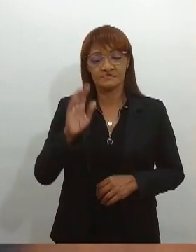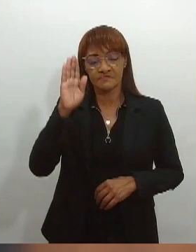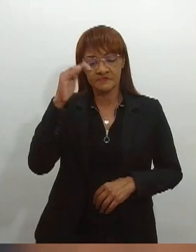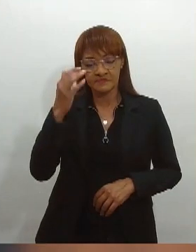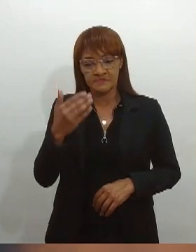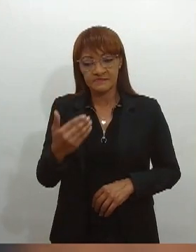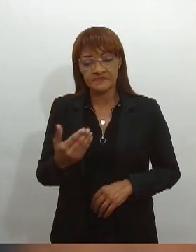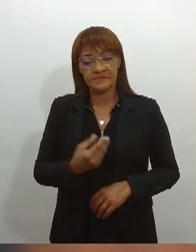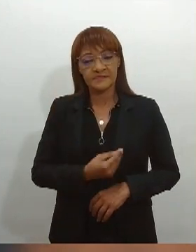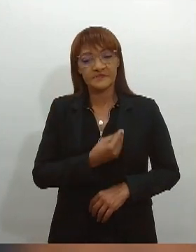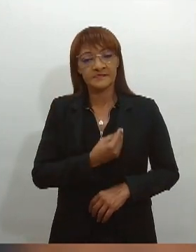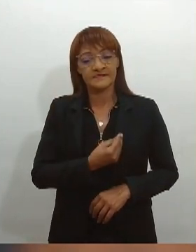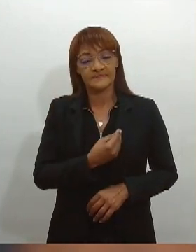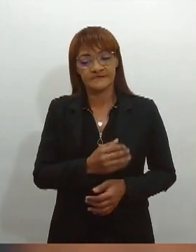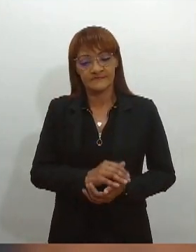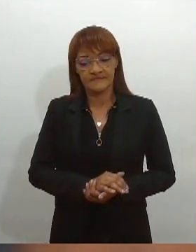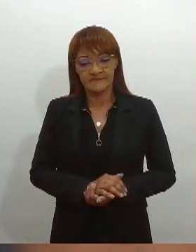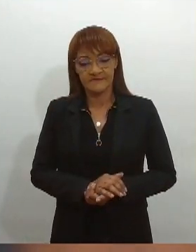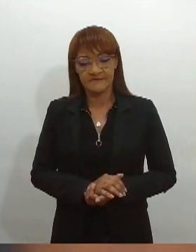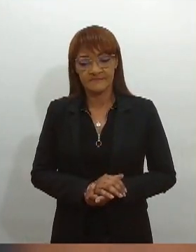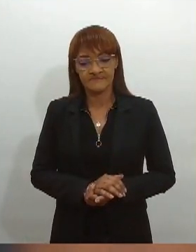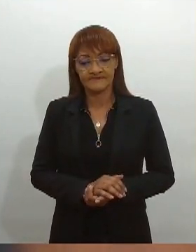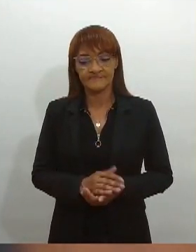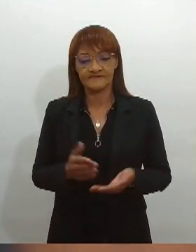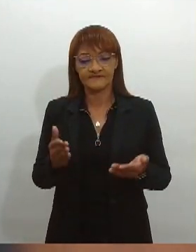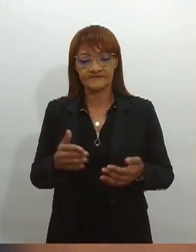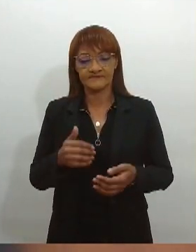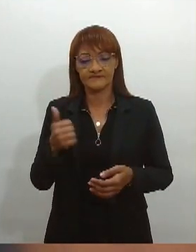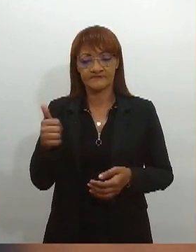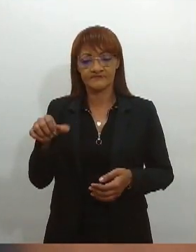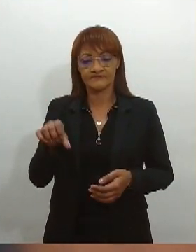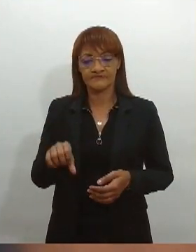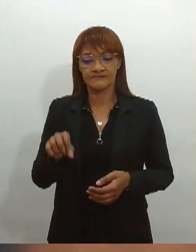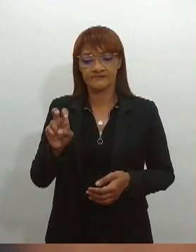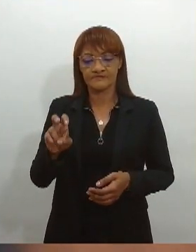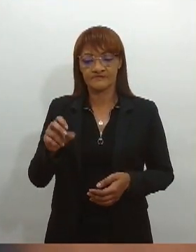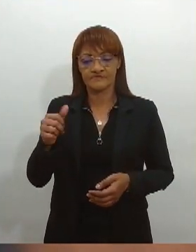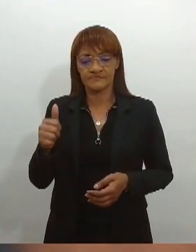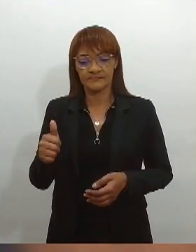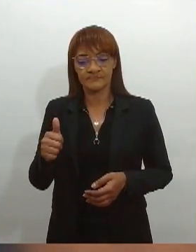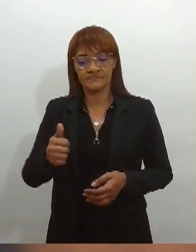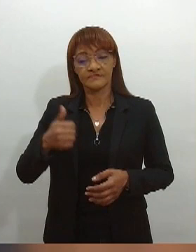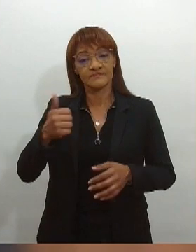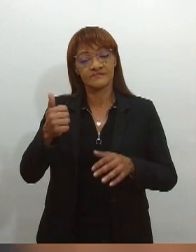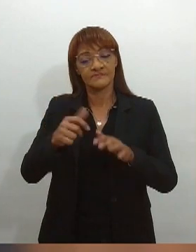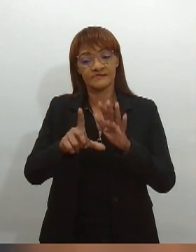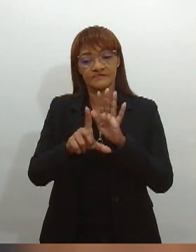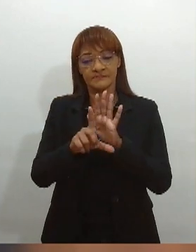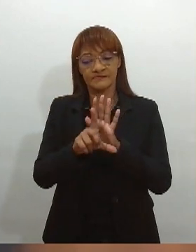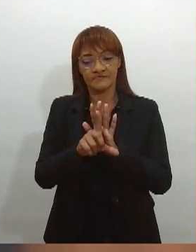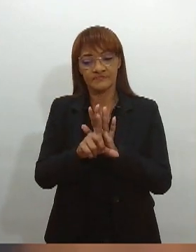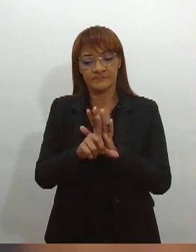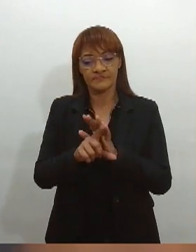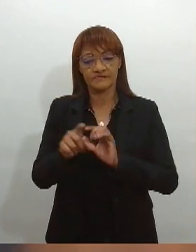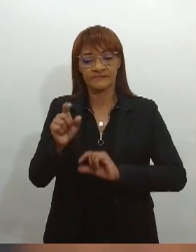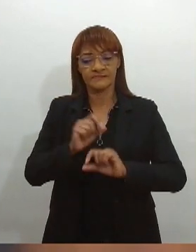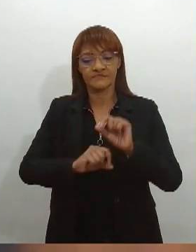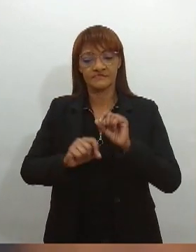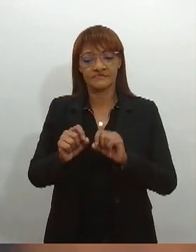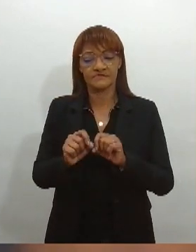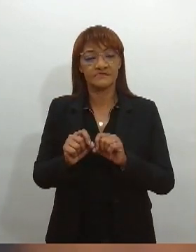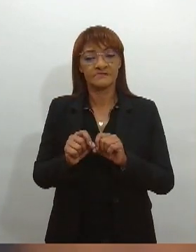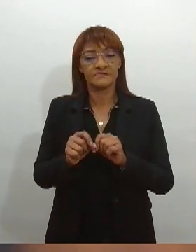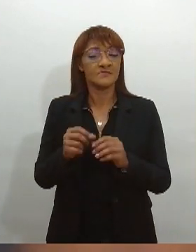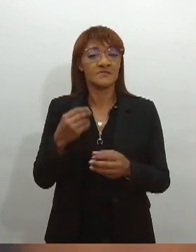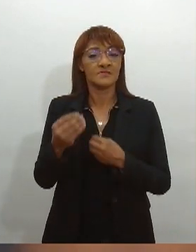marca de, em 1951, temos a primeira lei que falava do enfrentamento à discriminação e o Dia